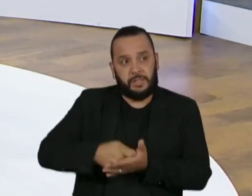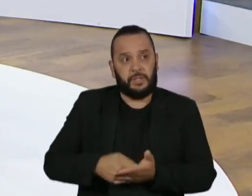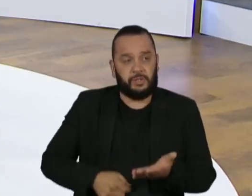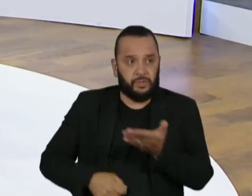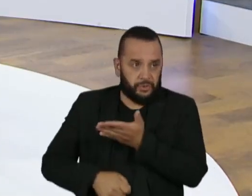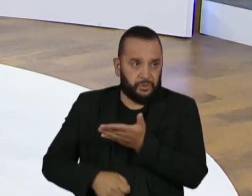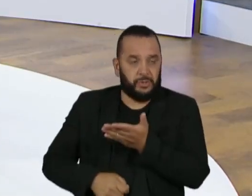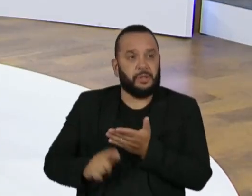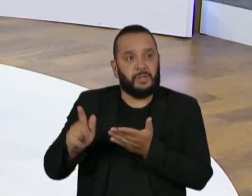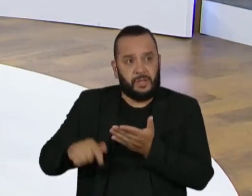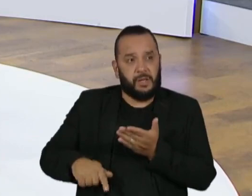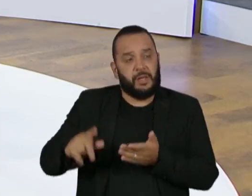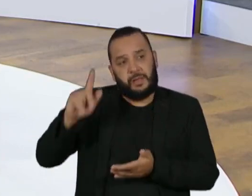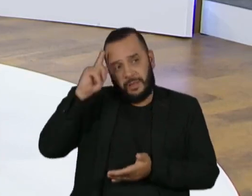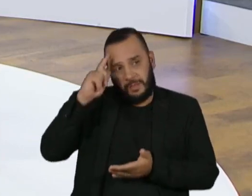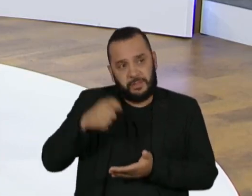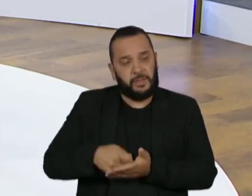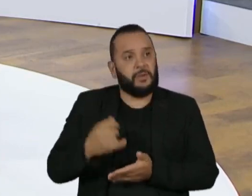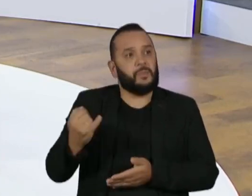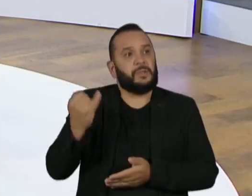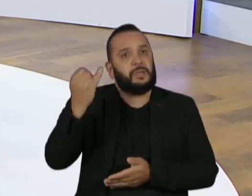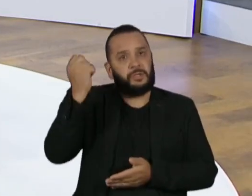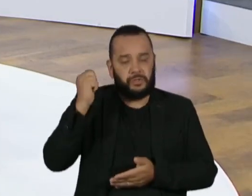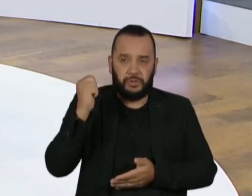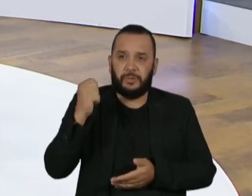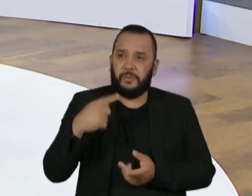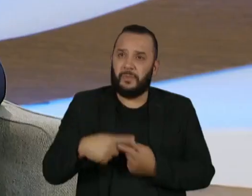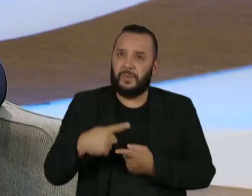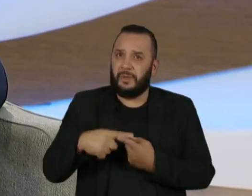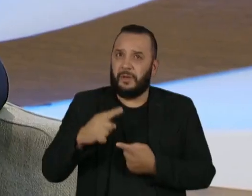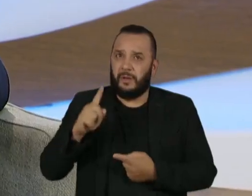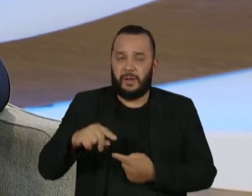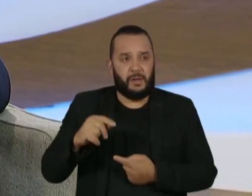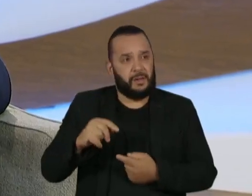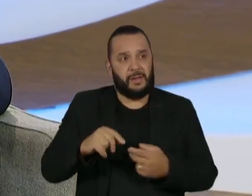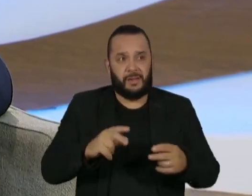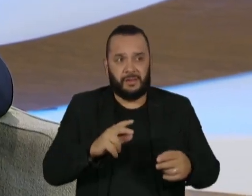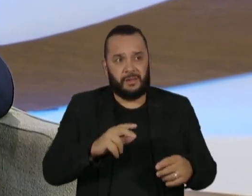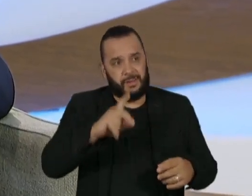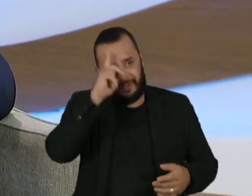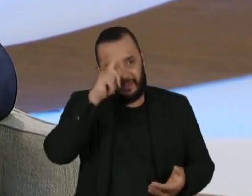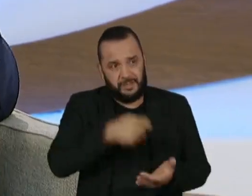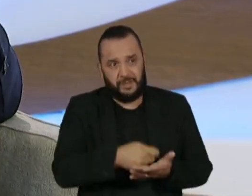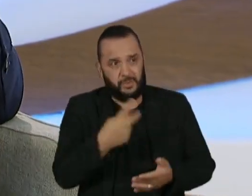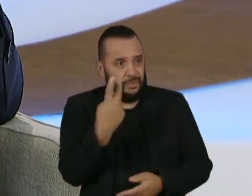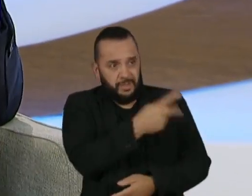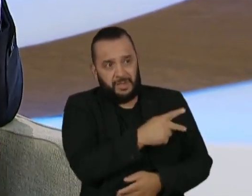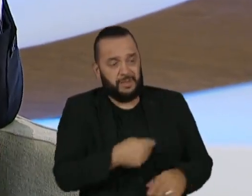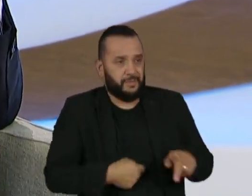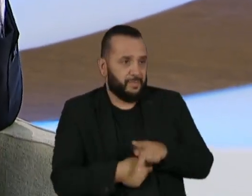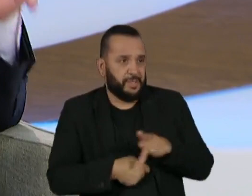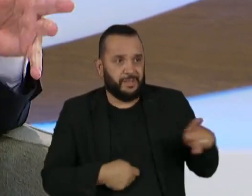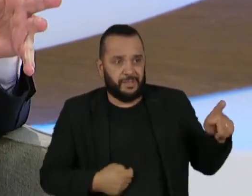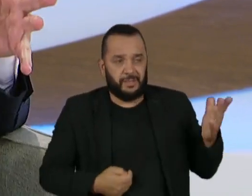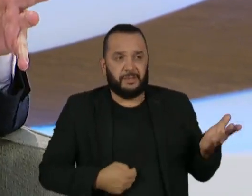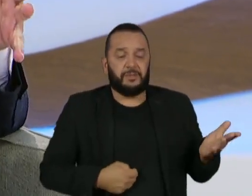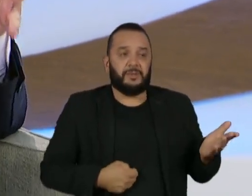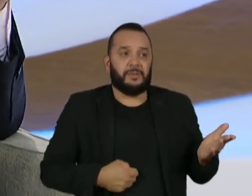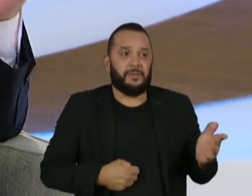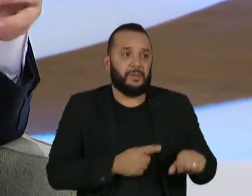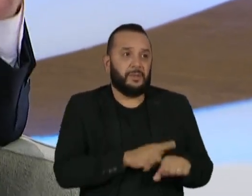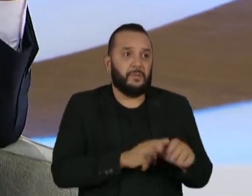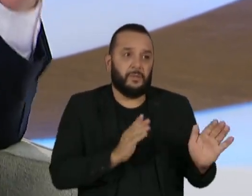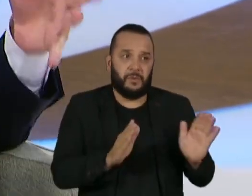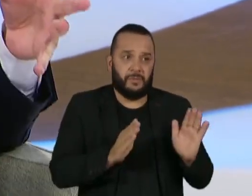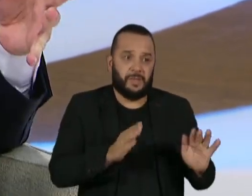uma decisão muito importante. Ela é tão importante que ela é uma prerrogativa só dele. E no momento adequado,